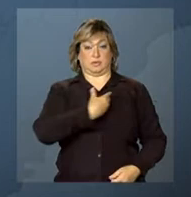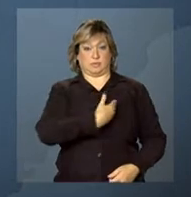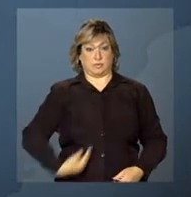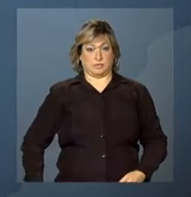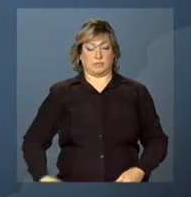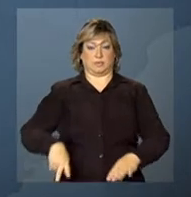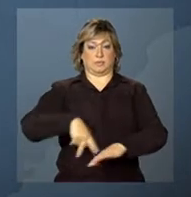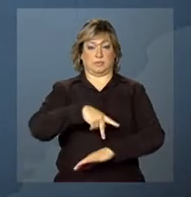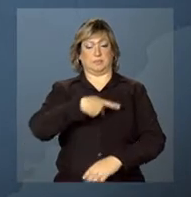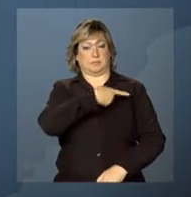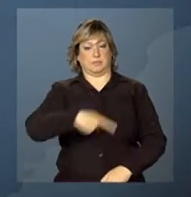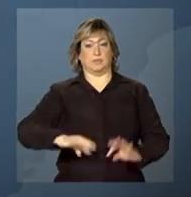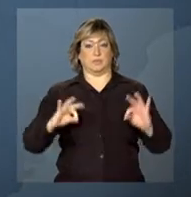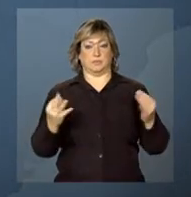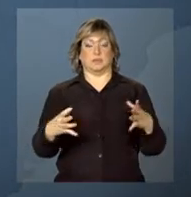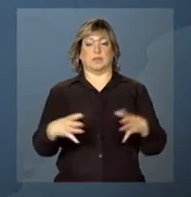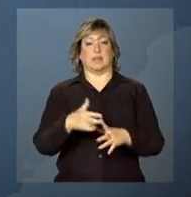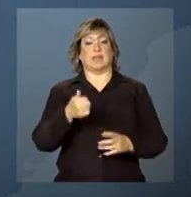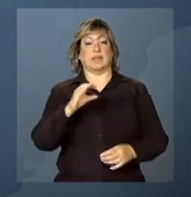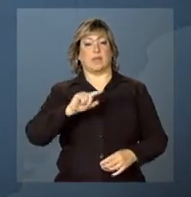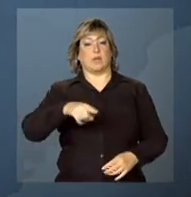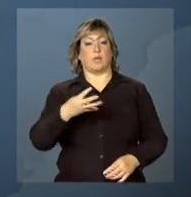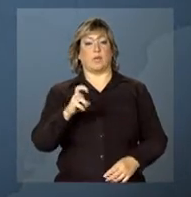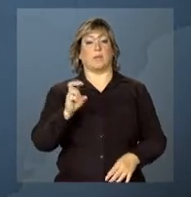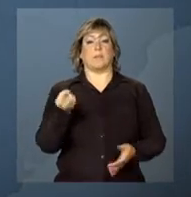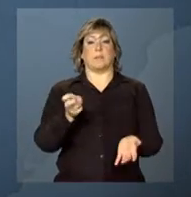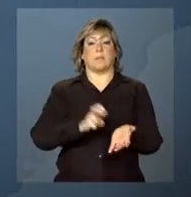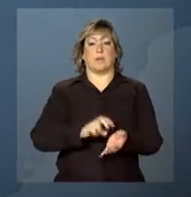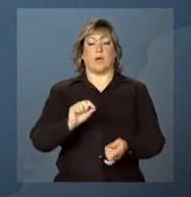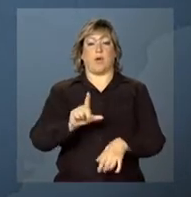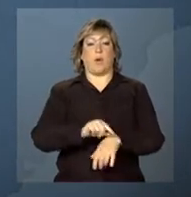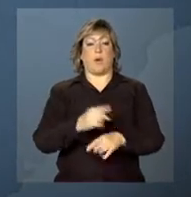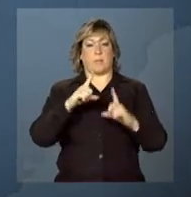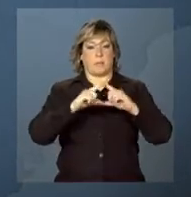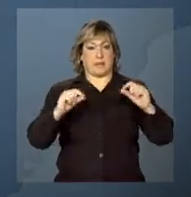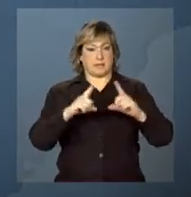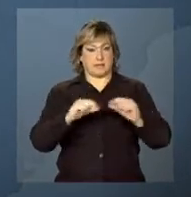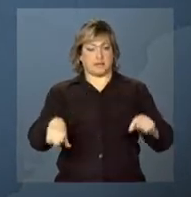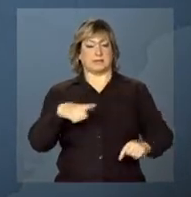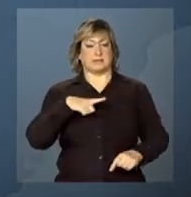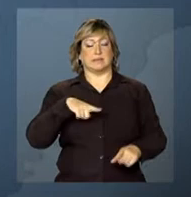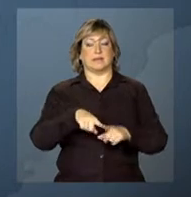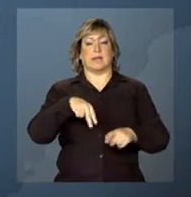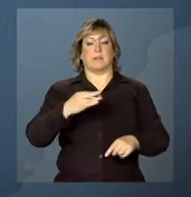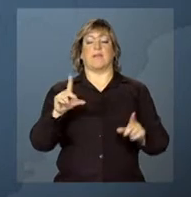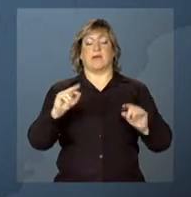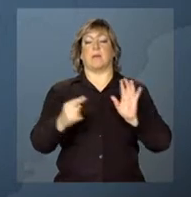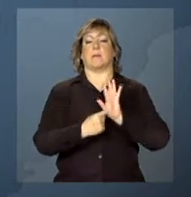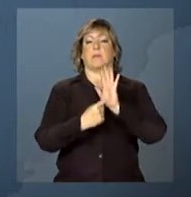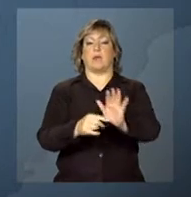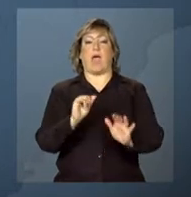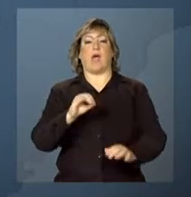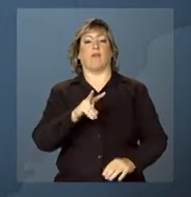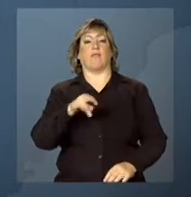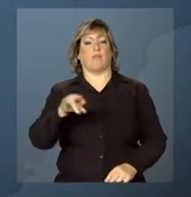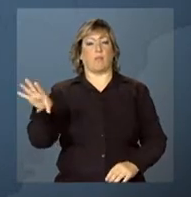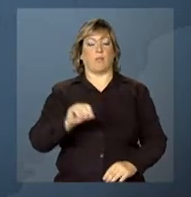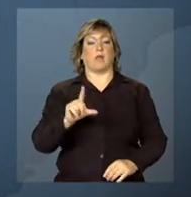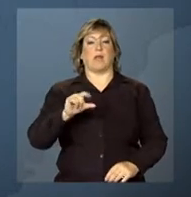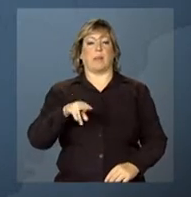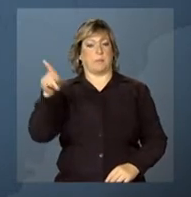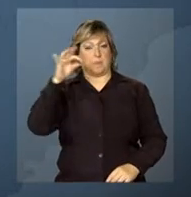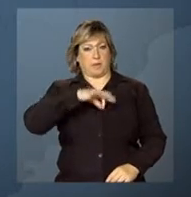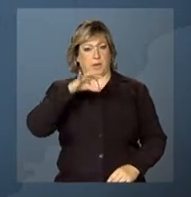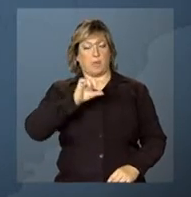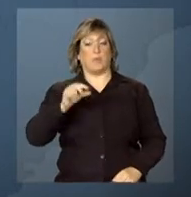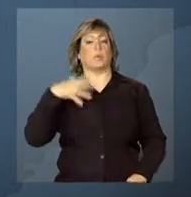governo está prevista para as 10h45 da manhã pelo horário de Brasília e a NBR vai transmitir ao vivo de Lima,